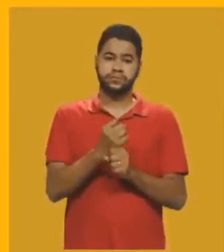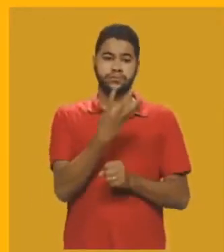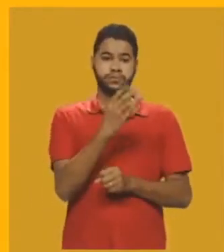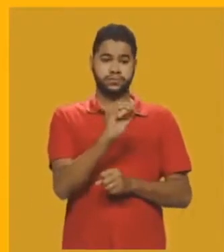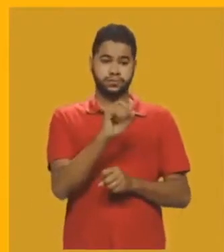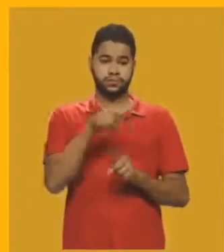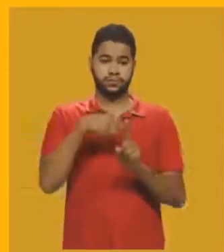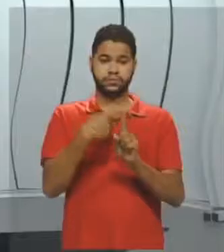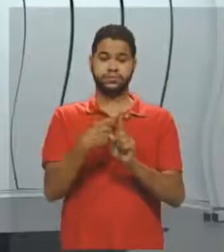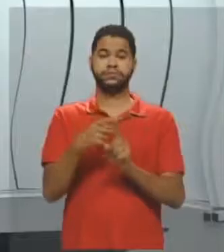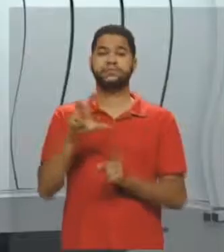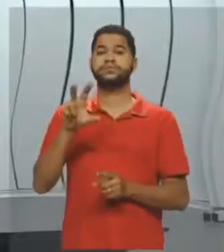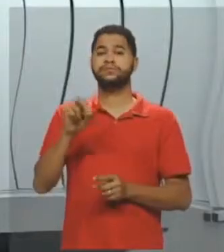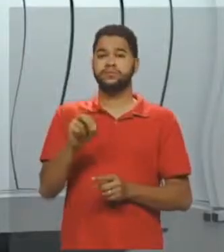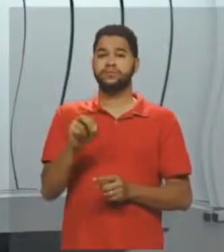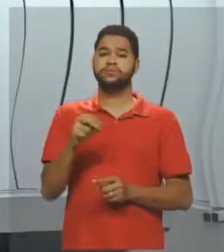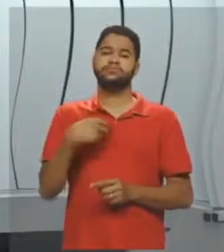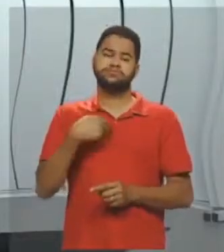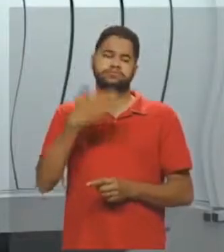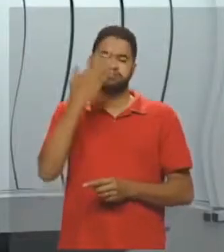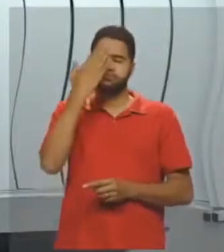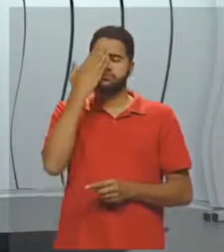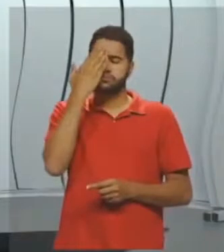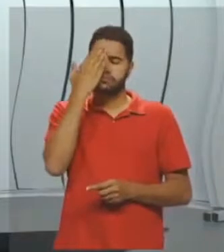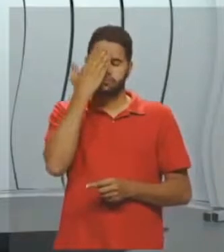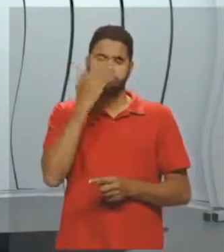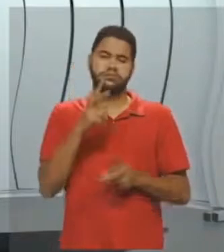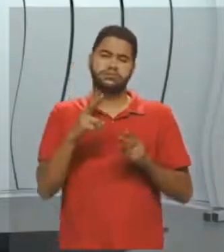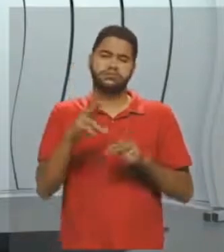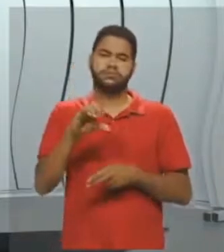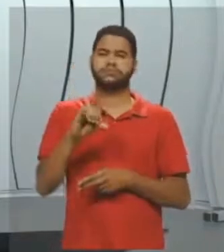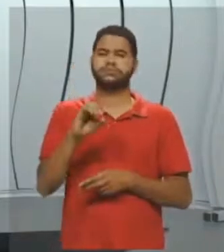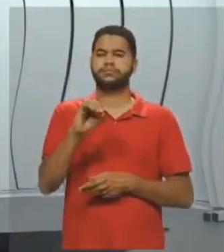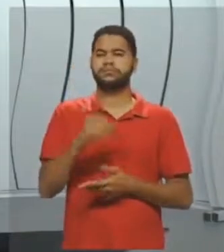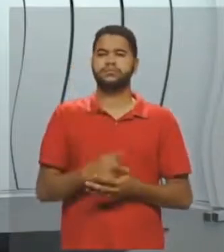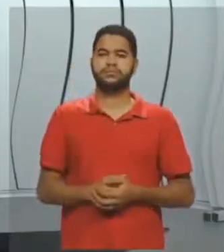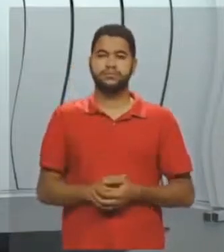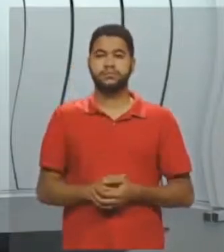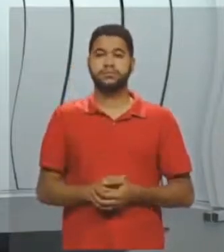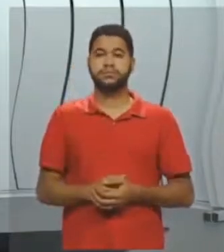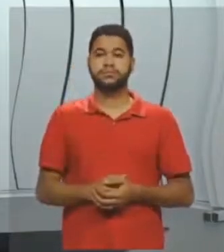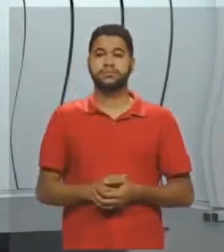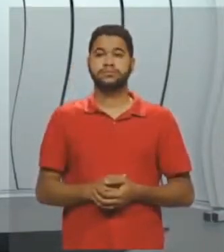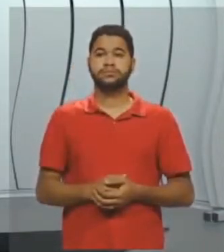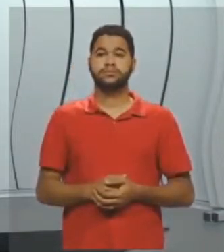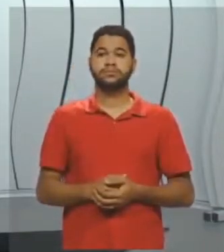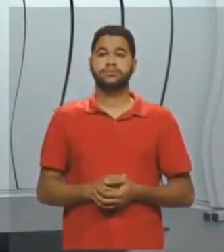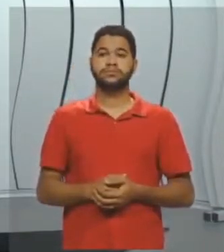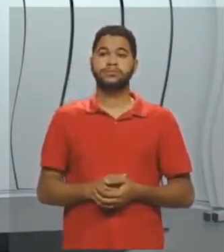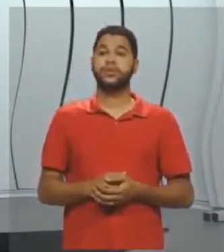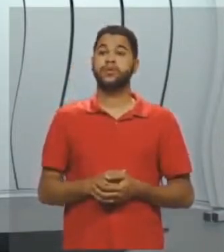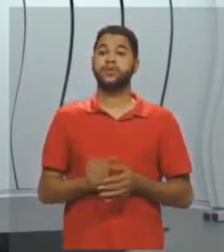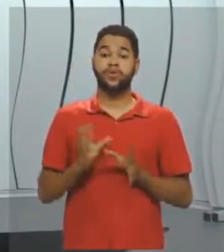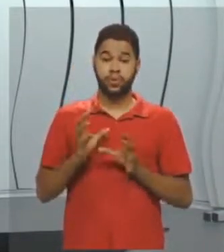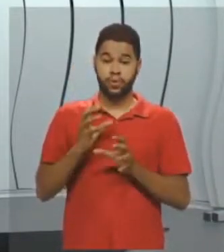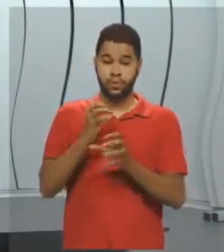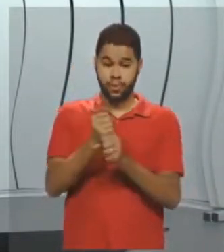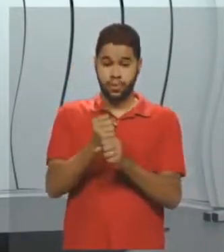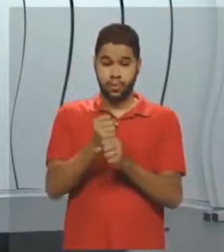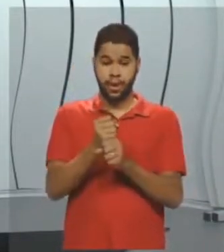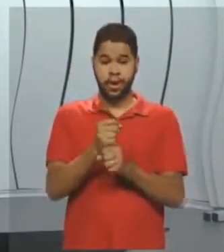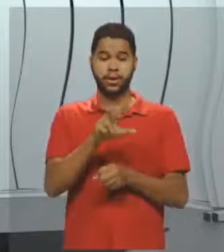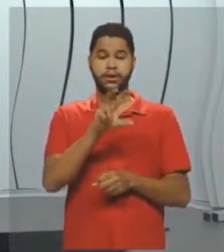mais 50, eu sei que dá 90. Agora, se eu somar todos os ângulos